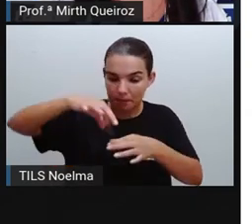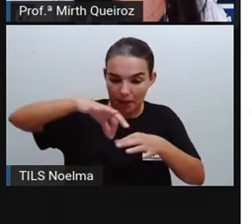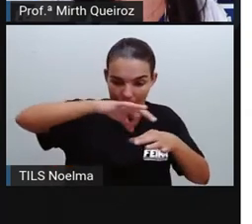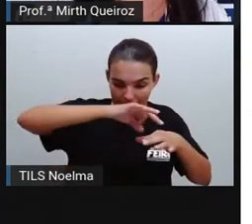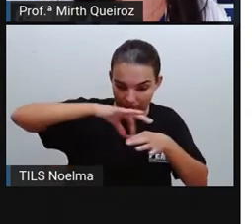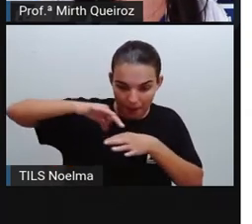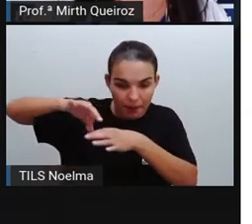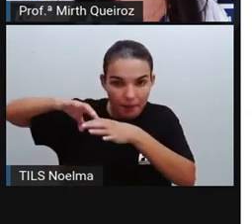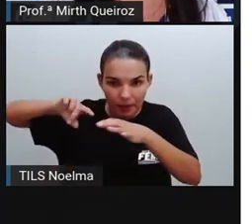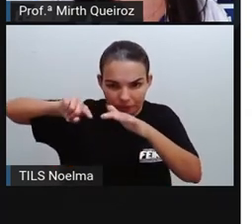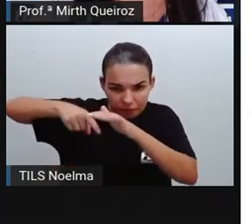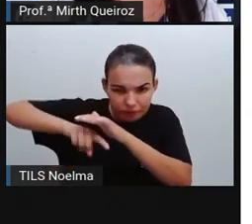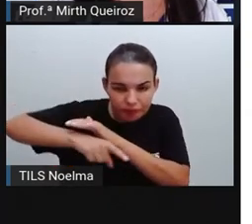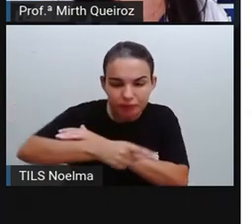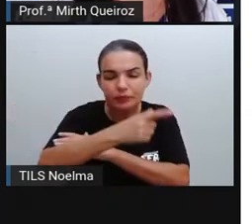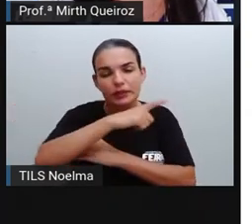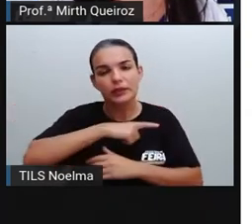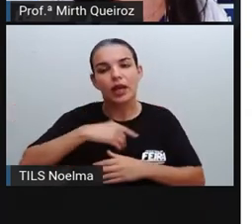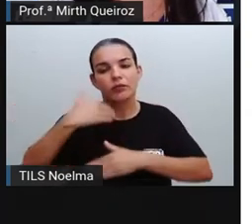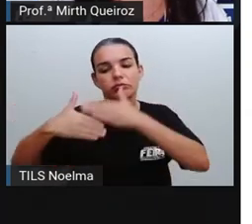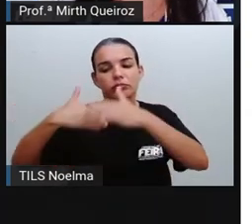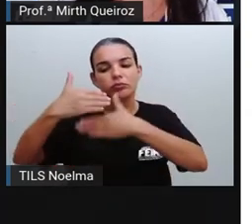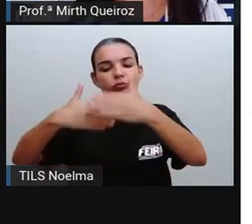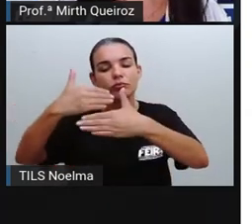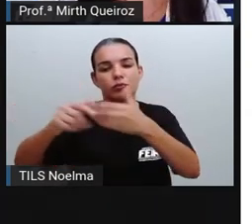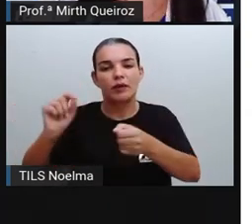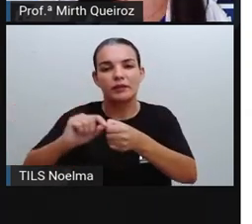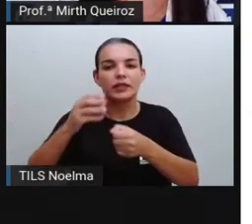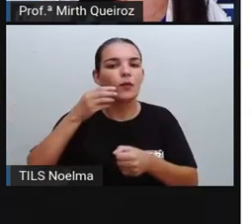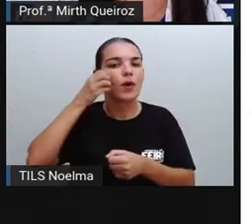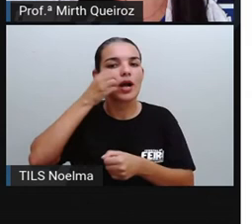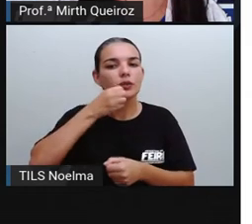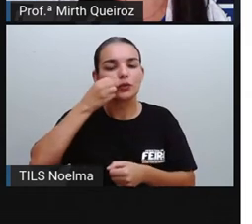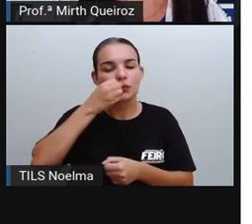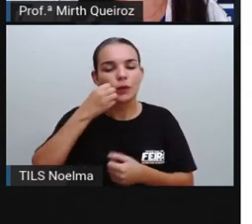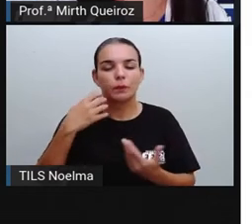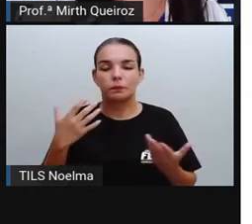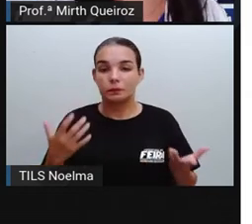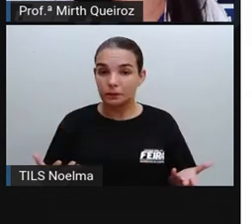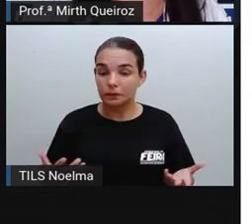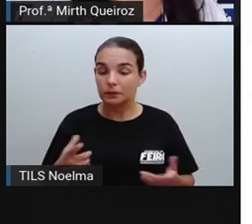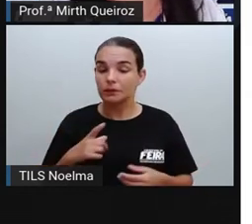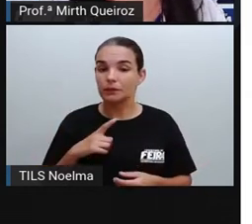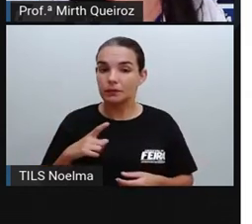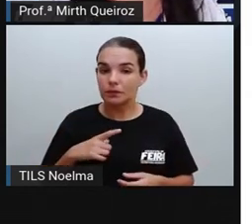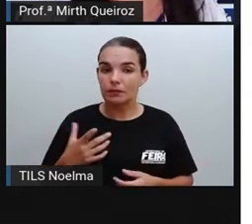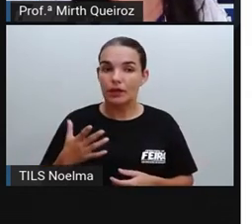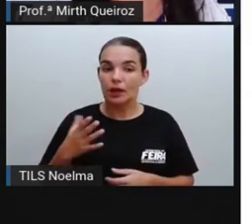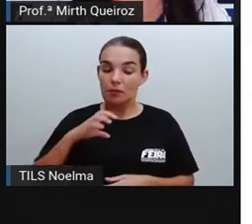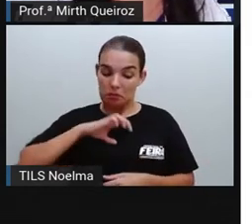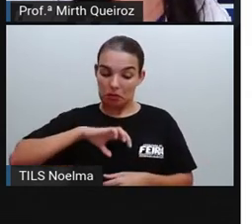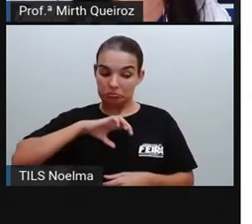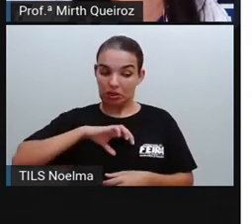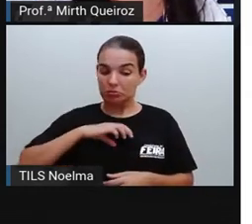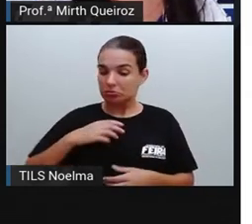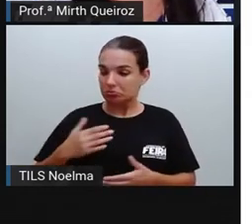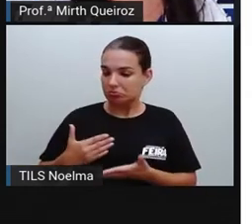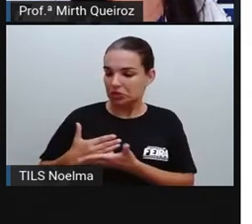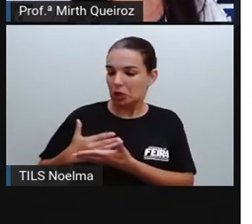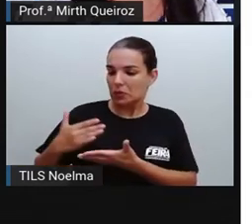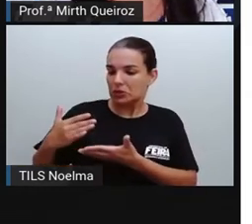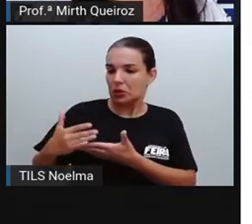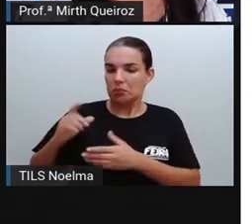plantio e assim começaram a produzir o açúcar, né? E Portugal tinha um